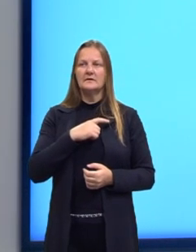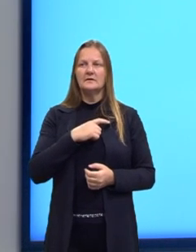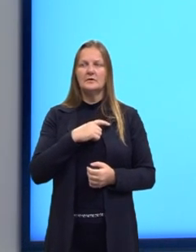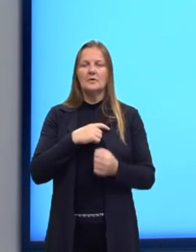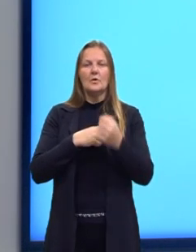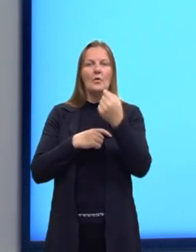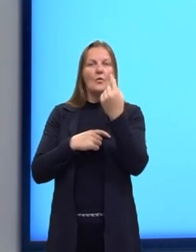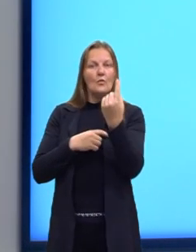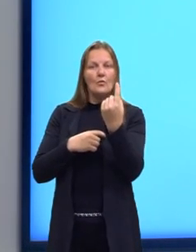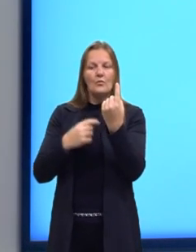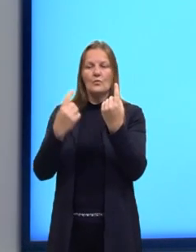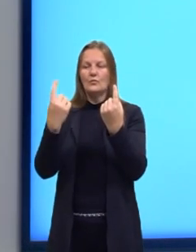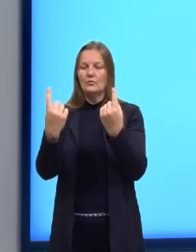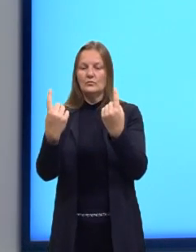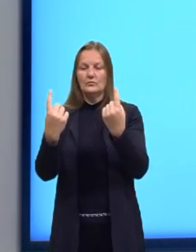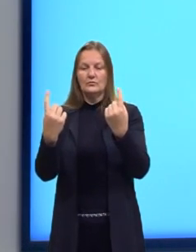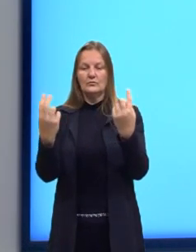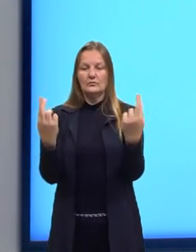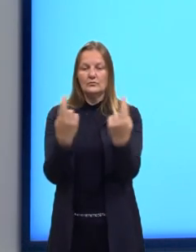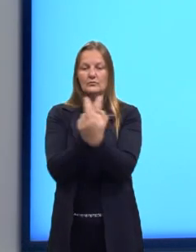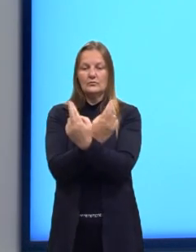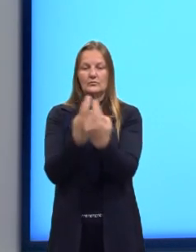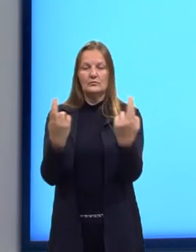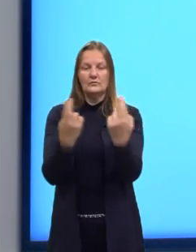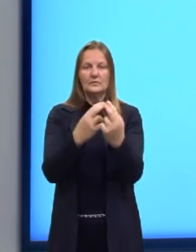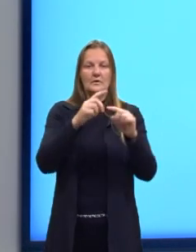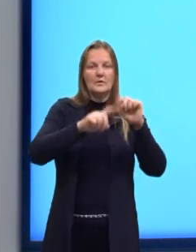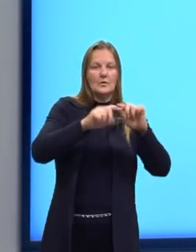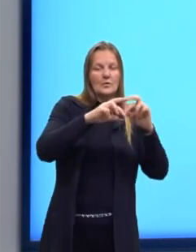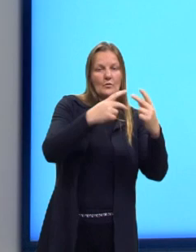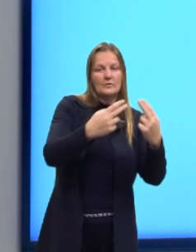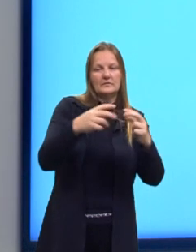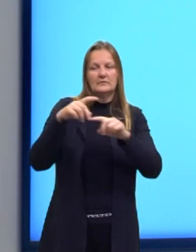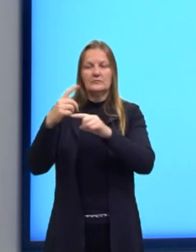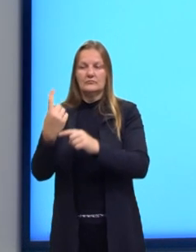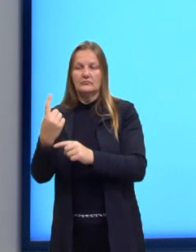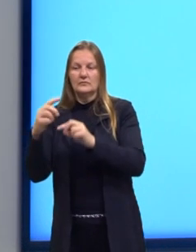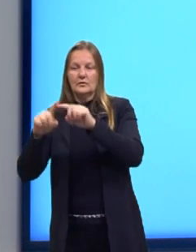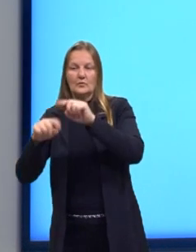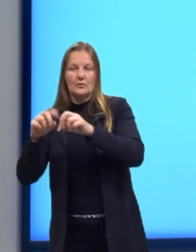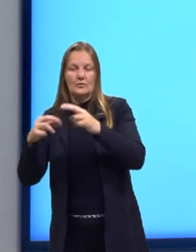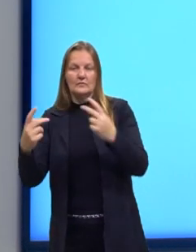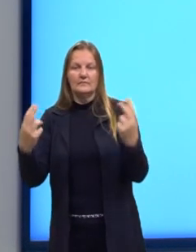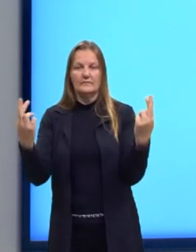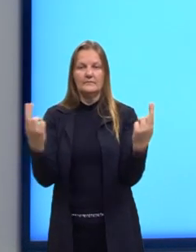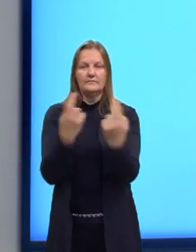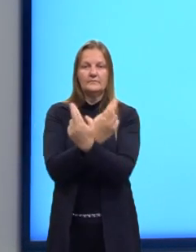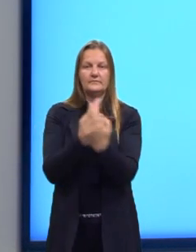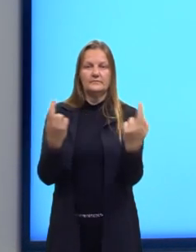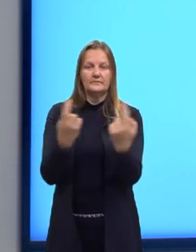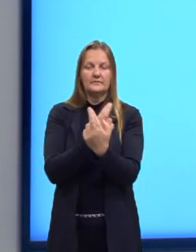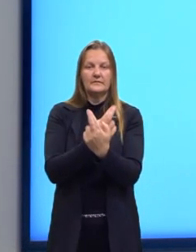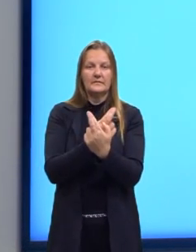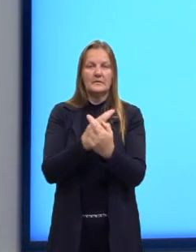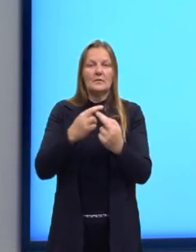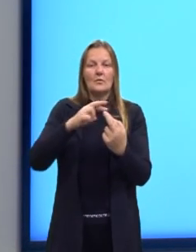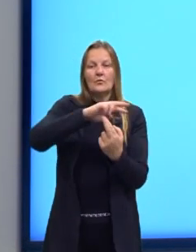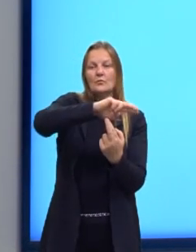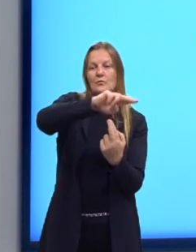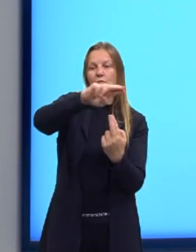um e outro. Entre uma coisa e outra. E a comparação entre uma coisa e outras várias.